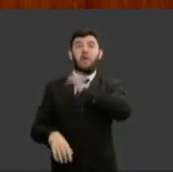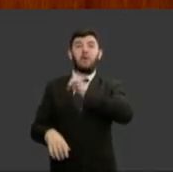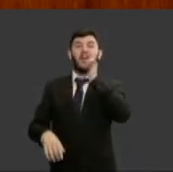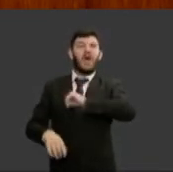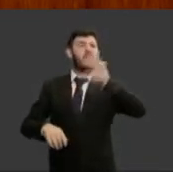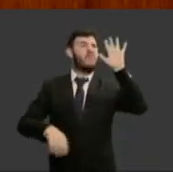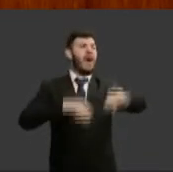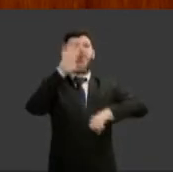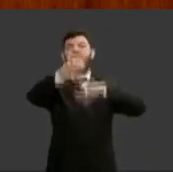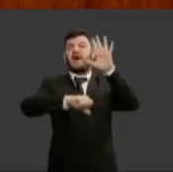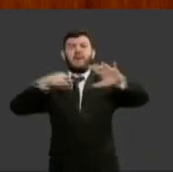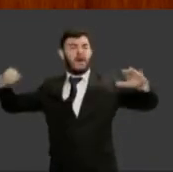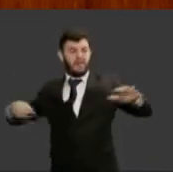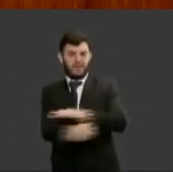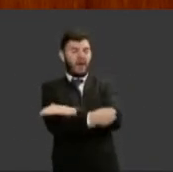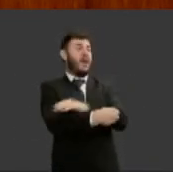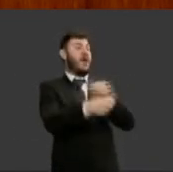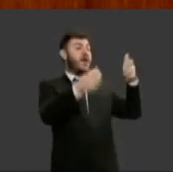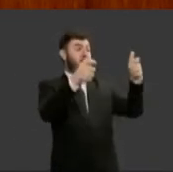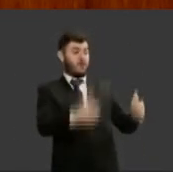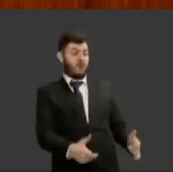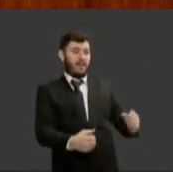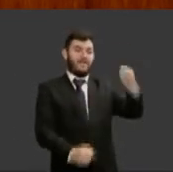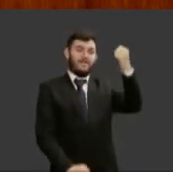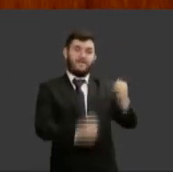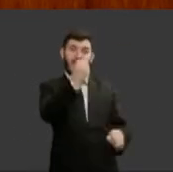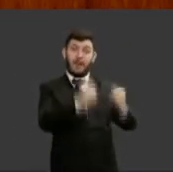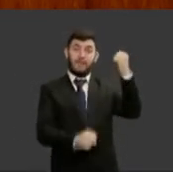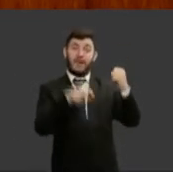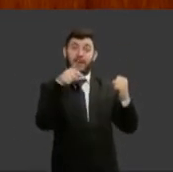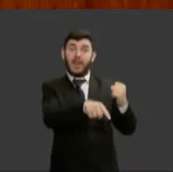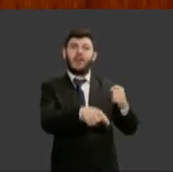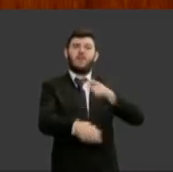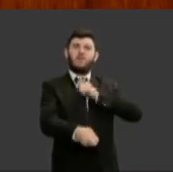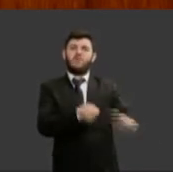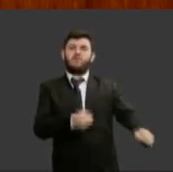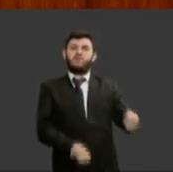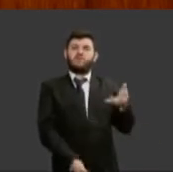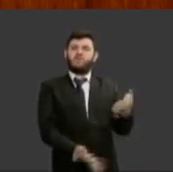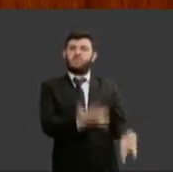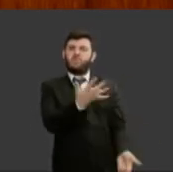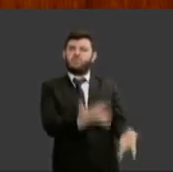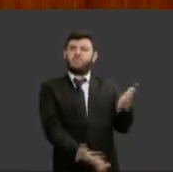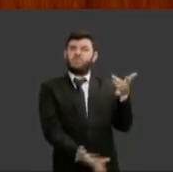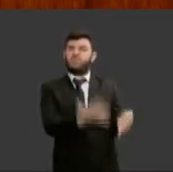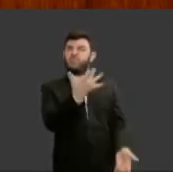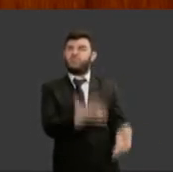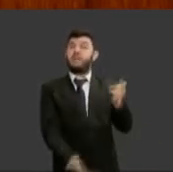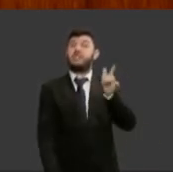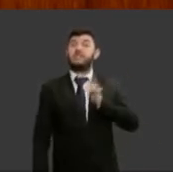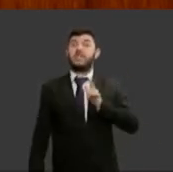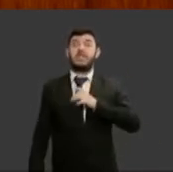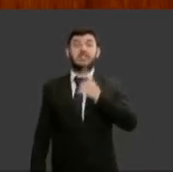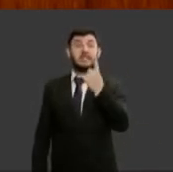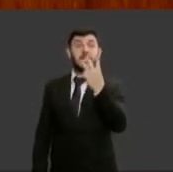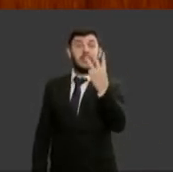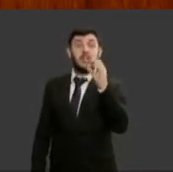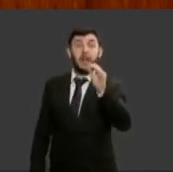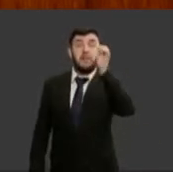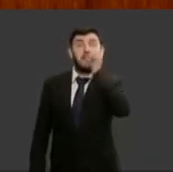dentro da fábrica que foi insediada aproximadamente 130 tecelãs morreram